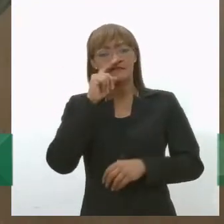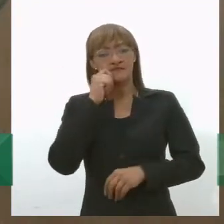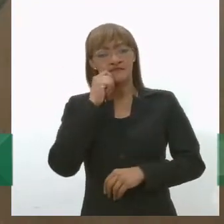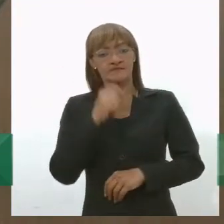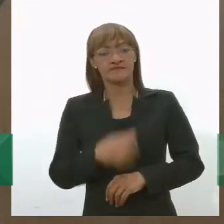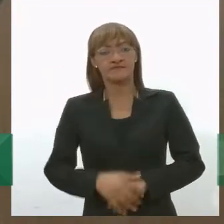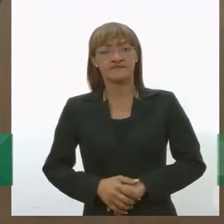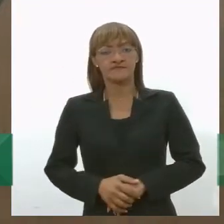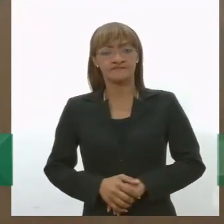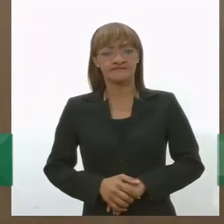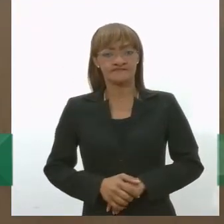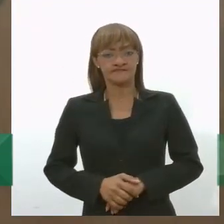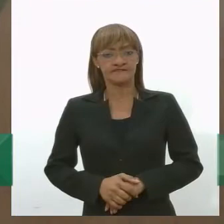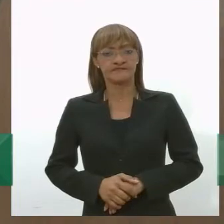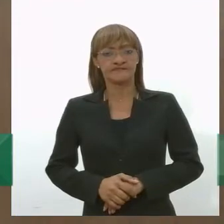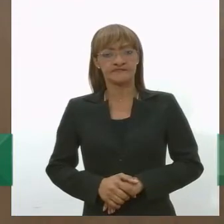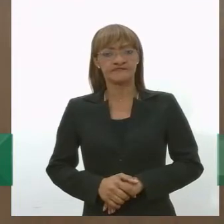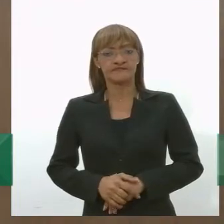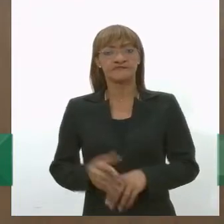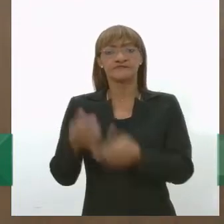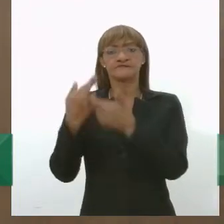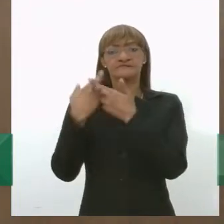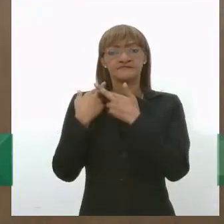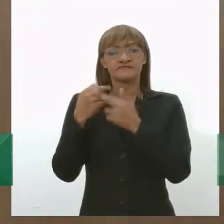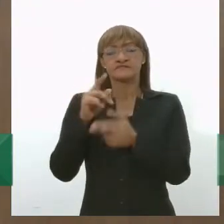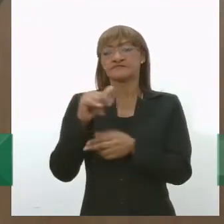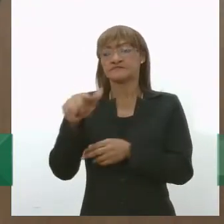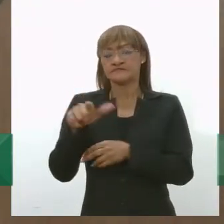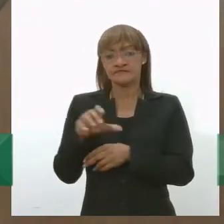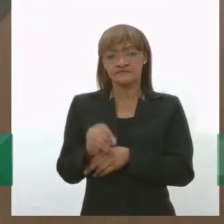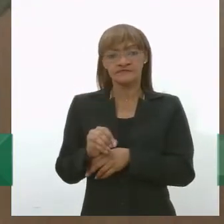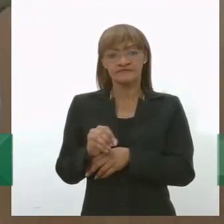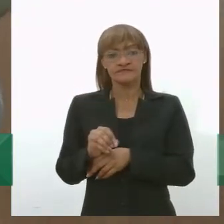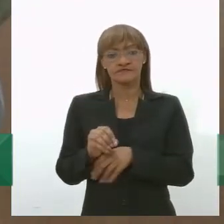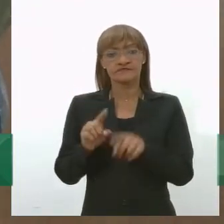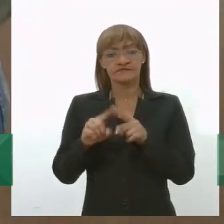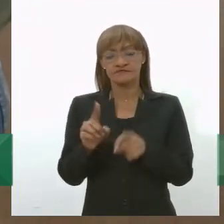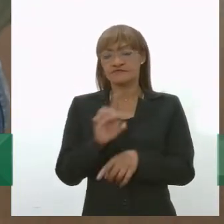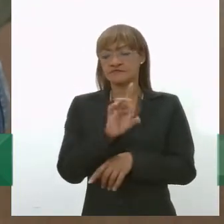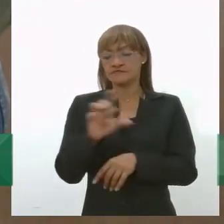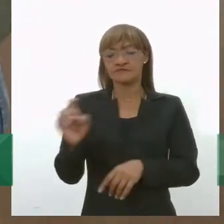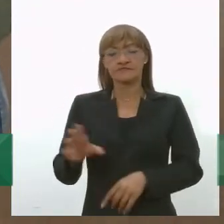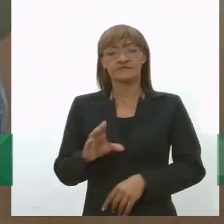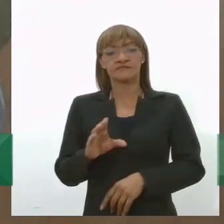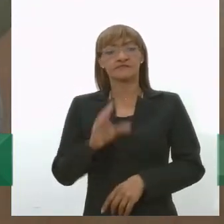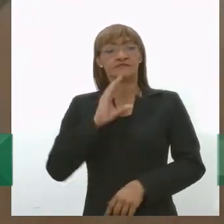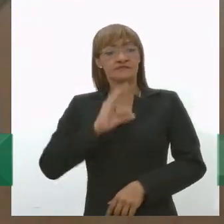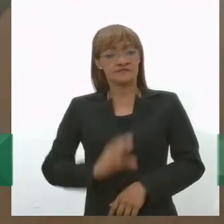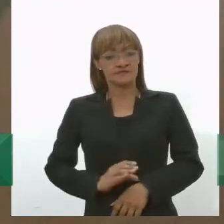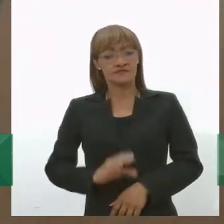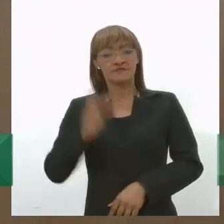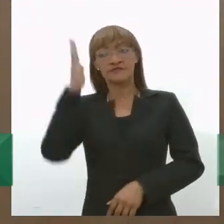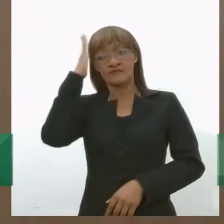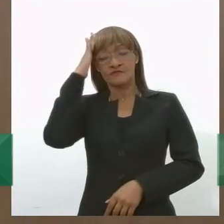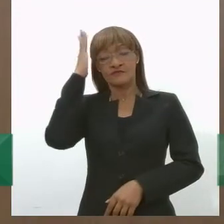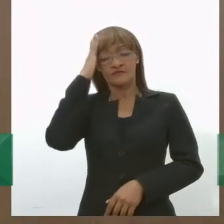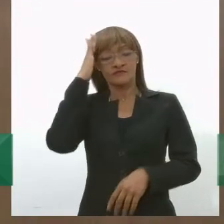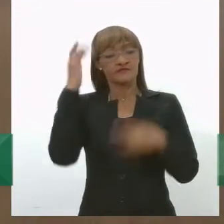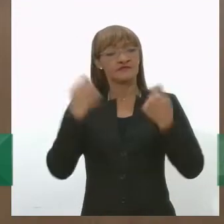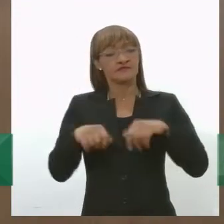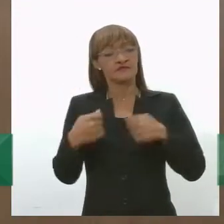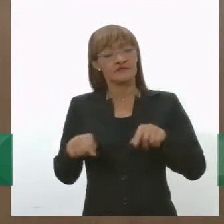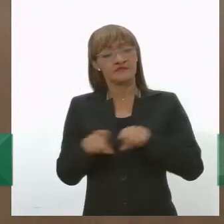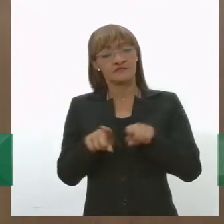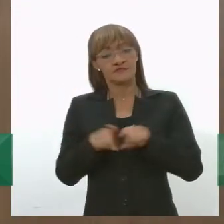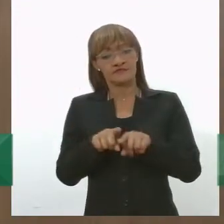a gente é responsável pelo lixo que a gente produz, né? Então, cada cidadão também precisa ter essa consciência e não só o poder público, né?